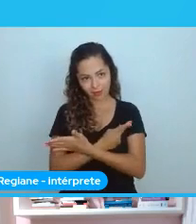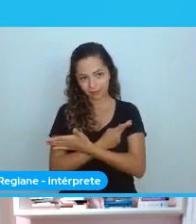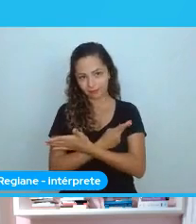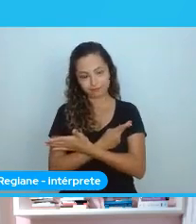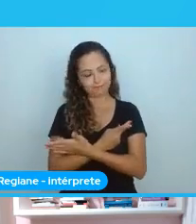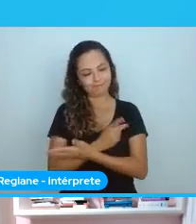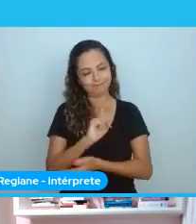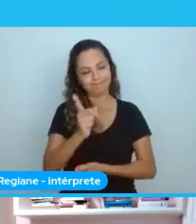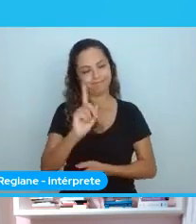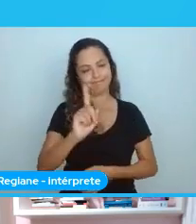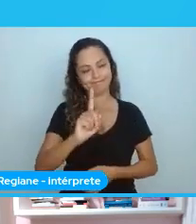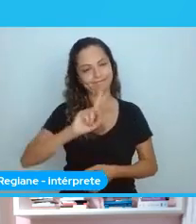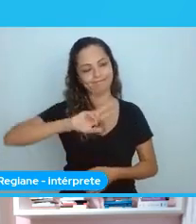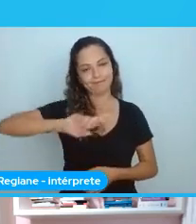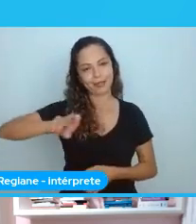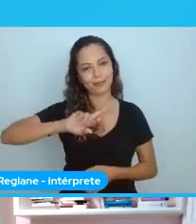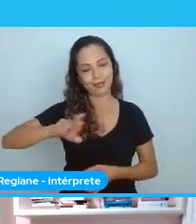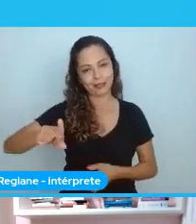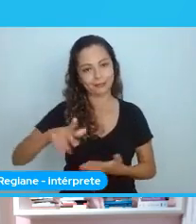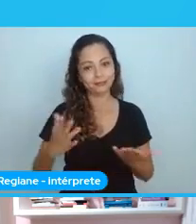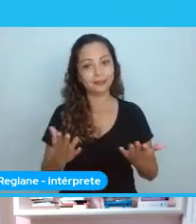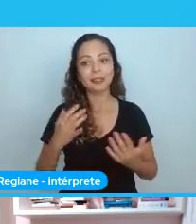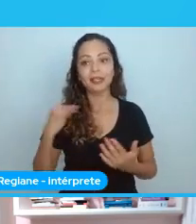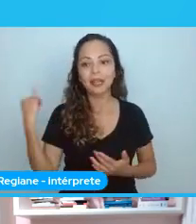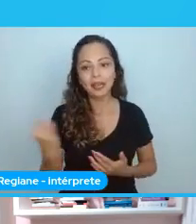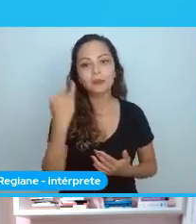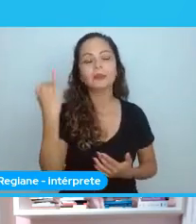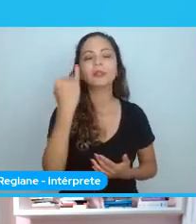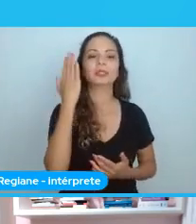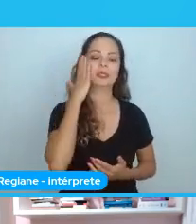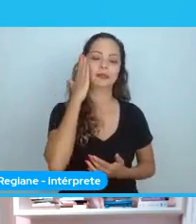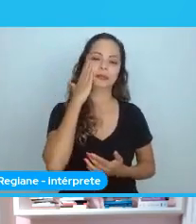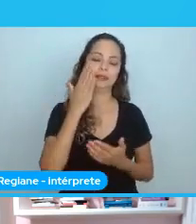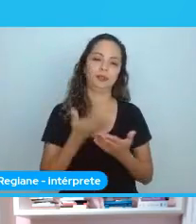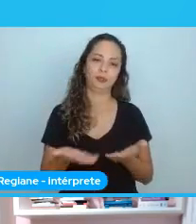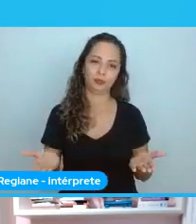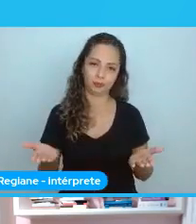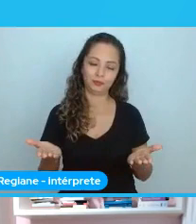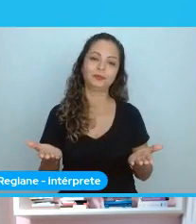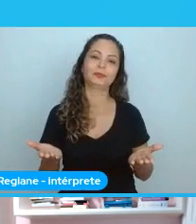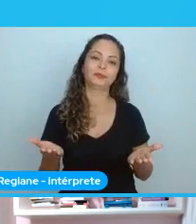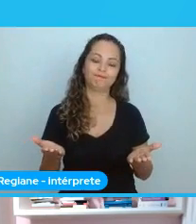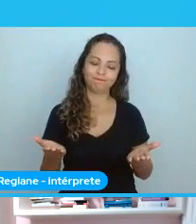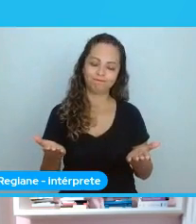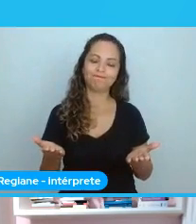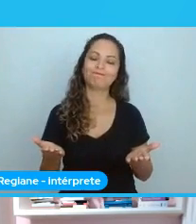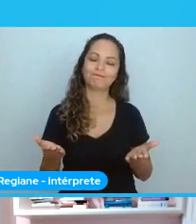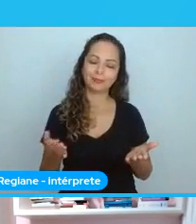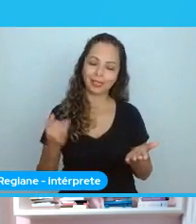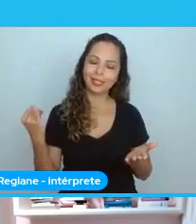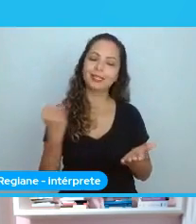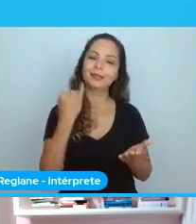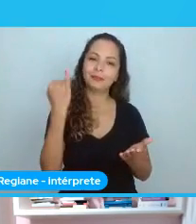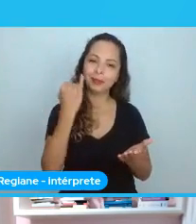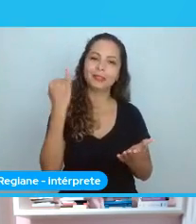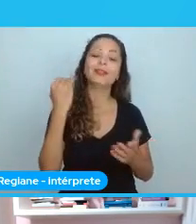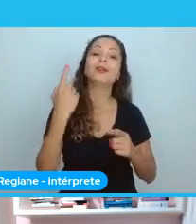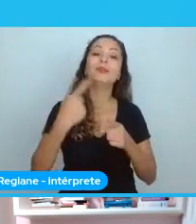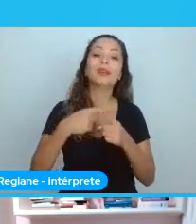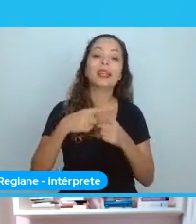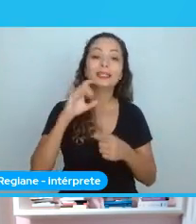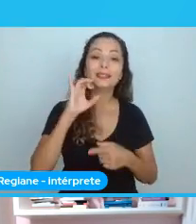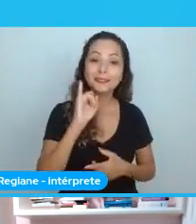Eu acho que é importante a gente reconhecer isso, sabe? A gente reconhecer isso porque fica mais fácil pedir desculpa